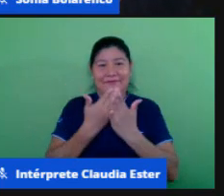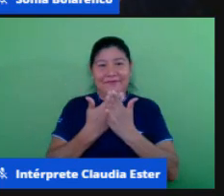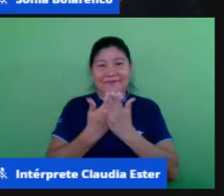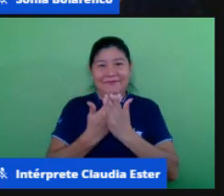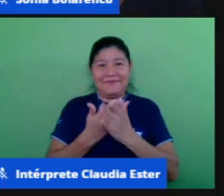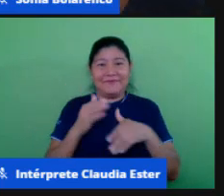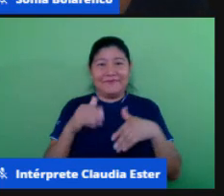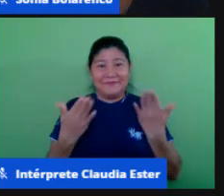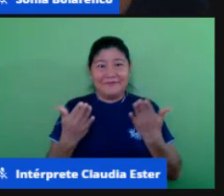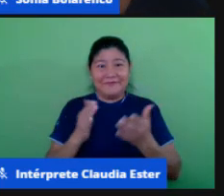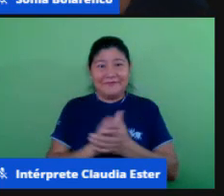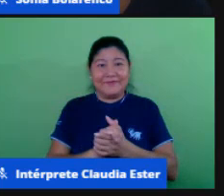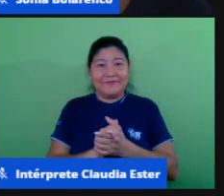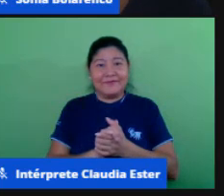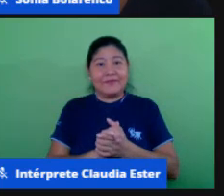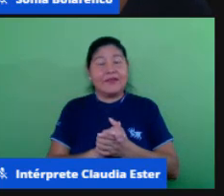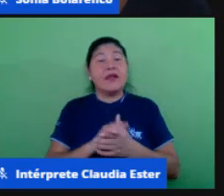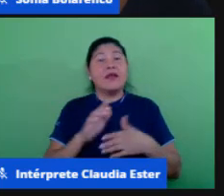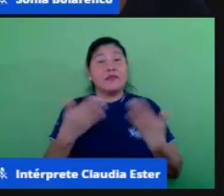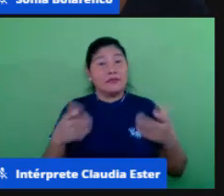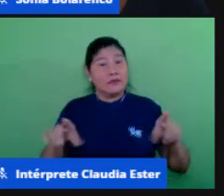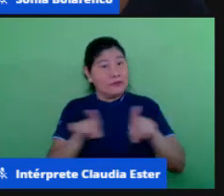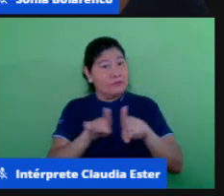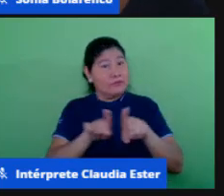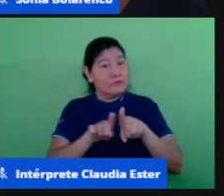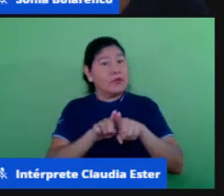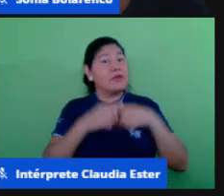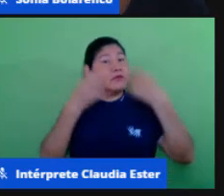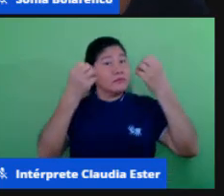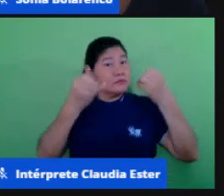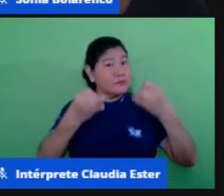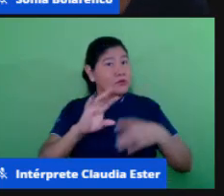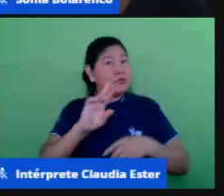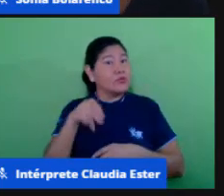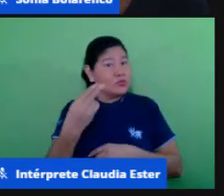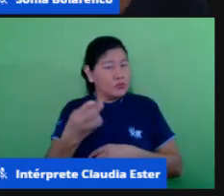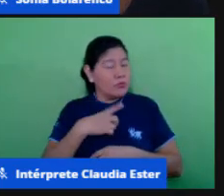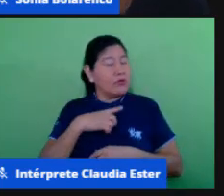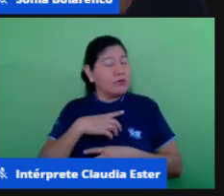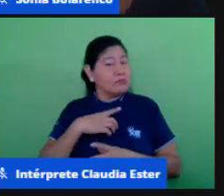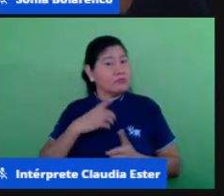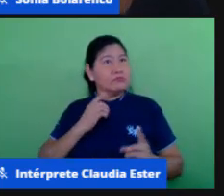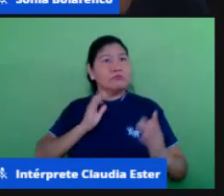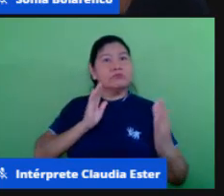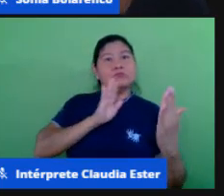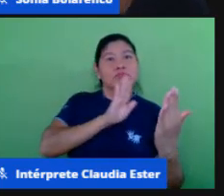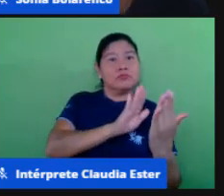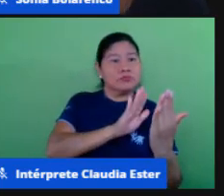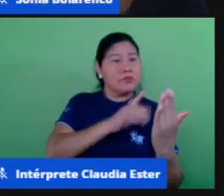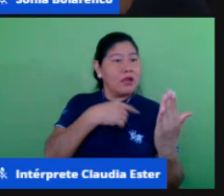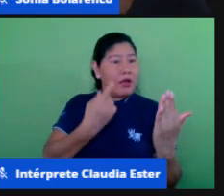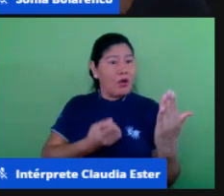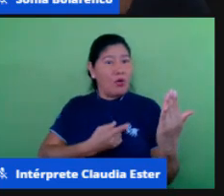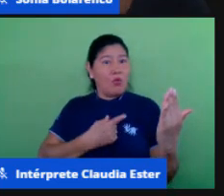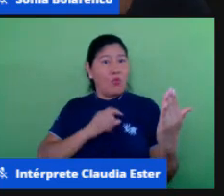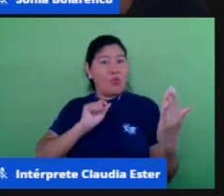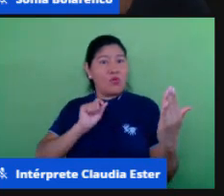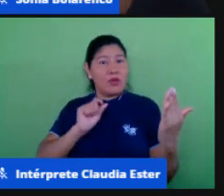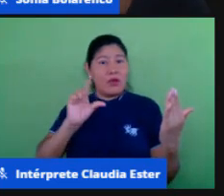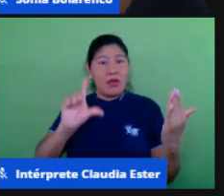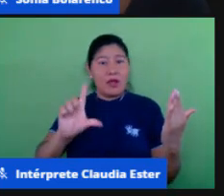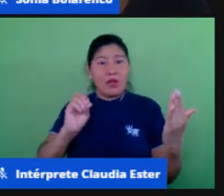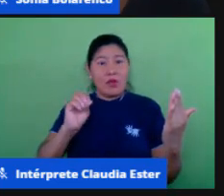e sem contar também a gente se deparou com muita coisa né e também a logística né isso é muito